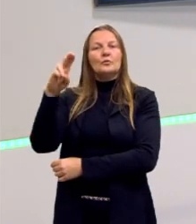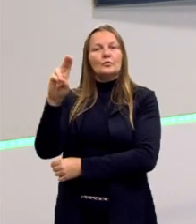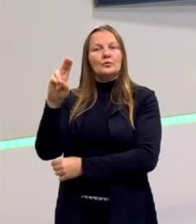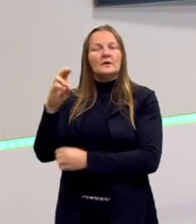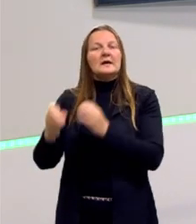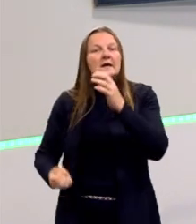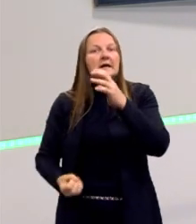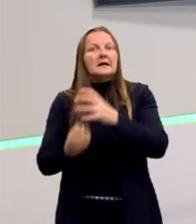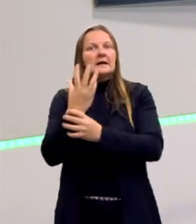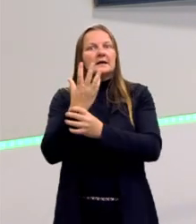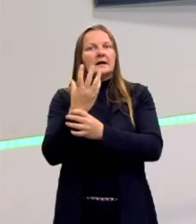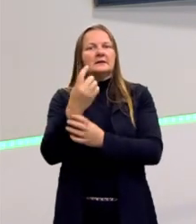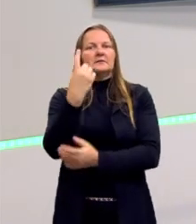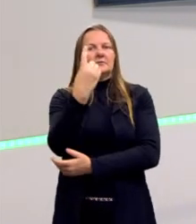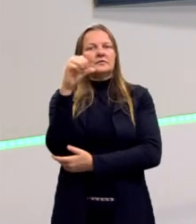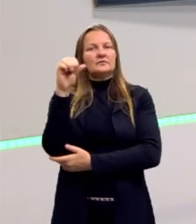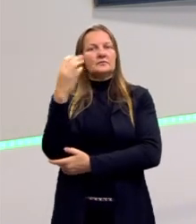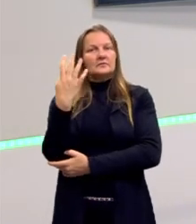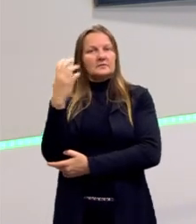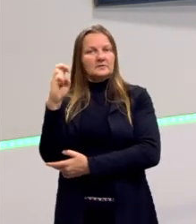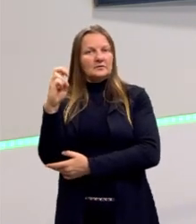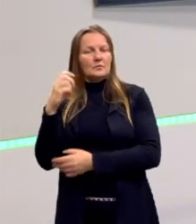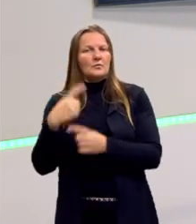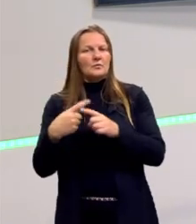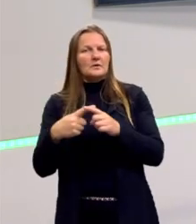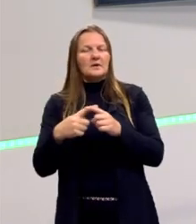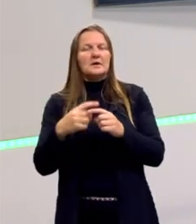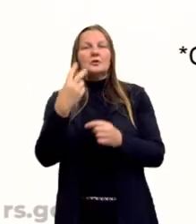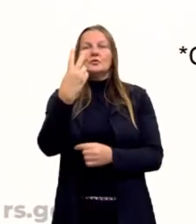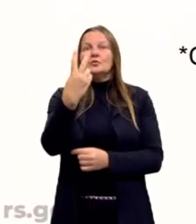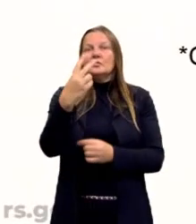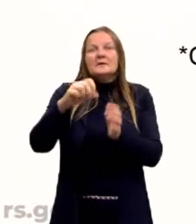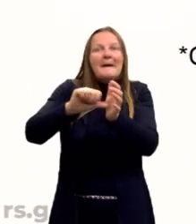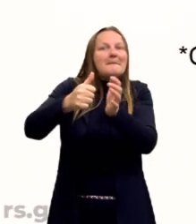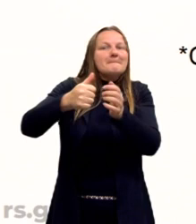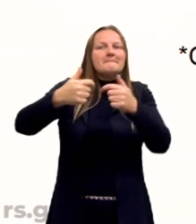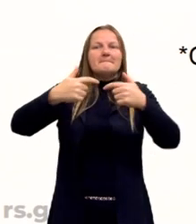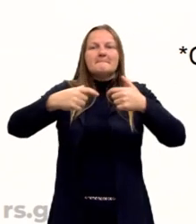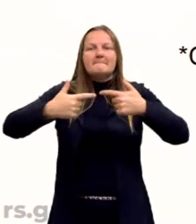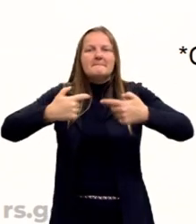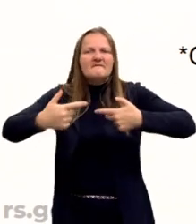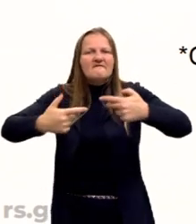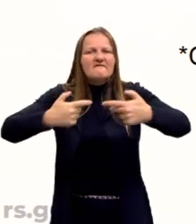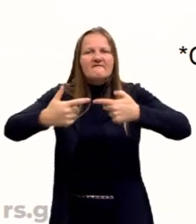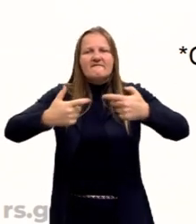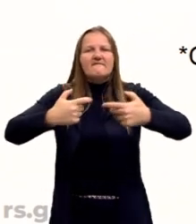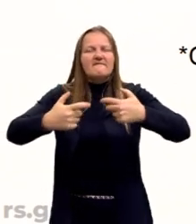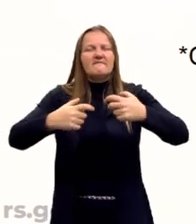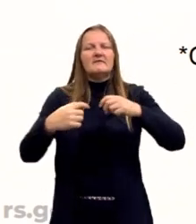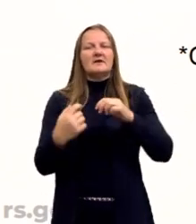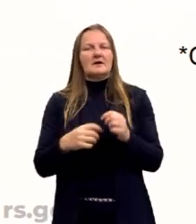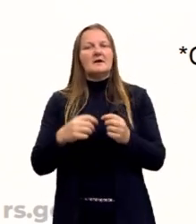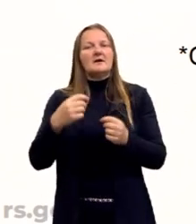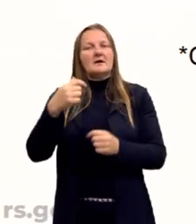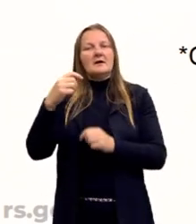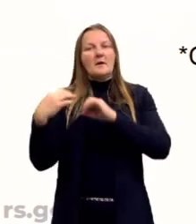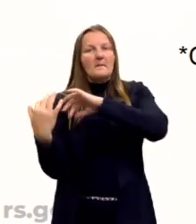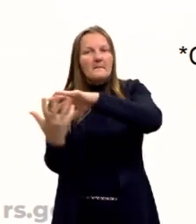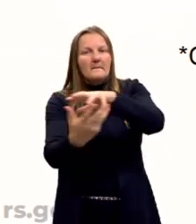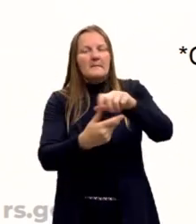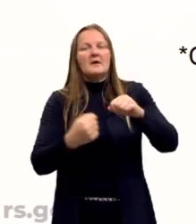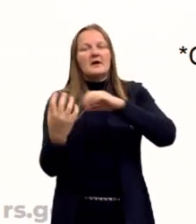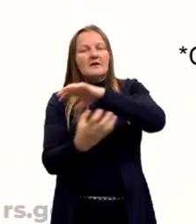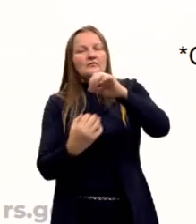Em função principalmente das duas grandes guerras. Então, novamente, volto a reforçar. Revolução